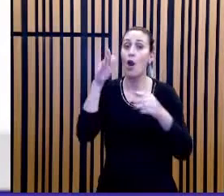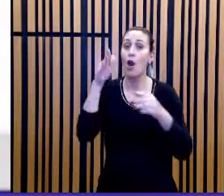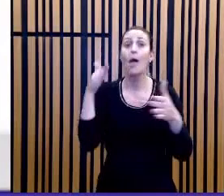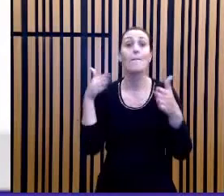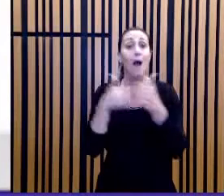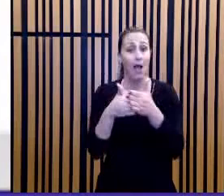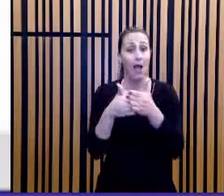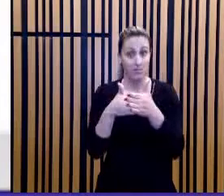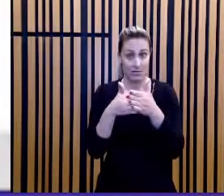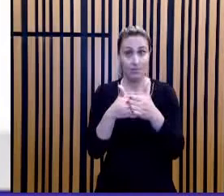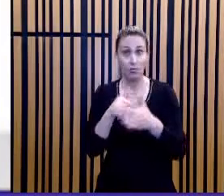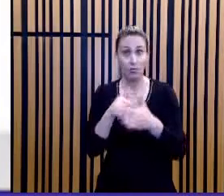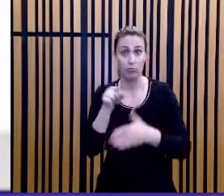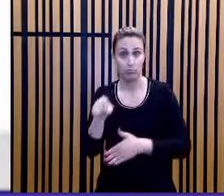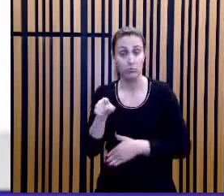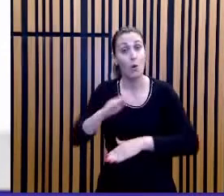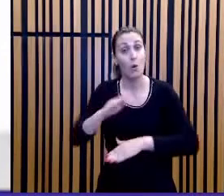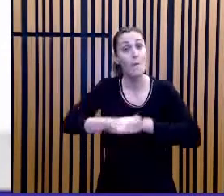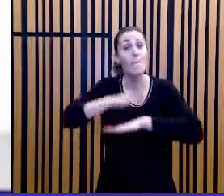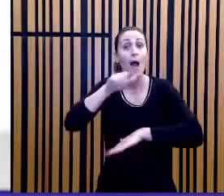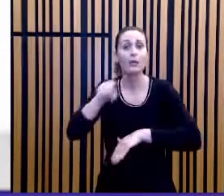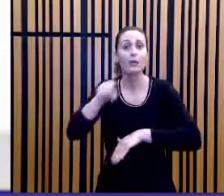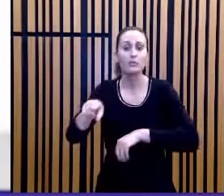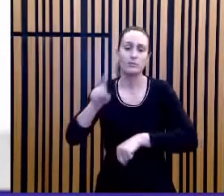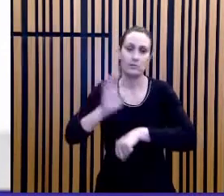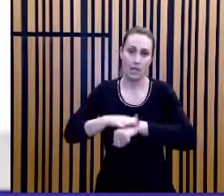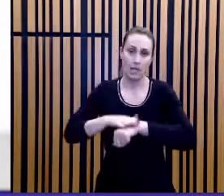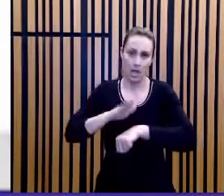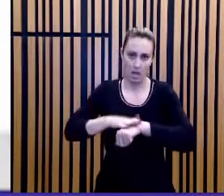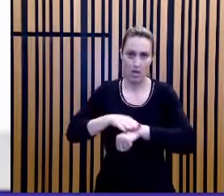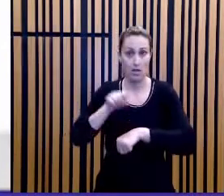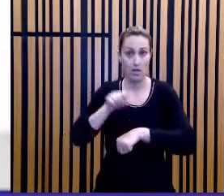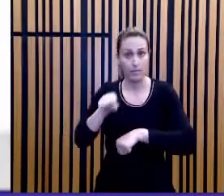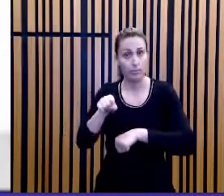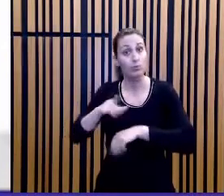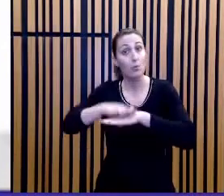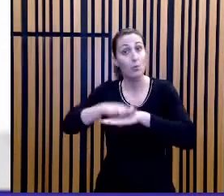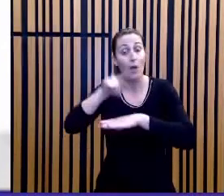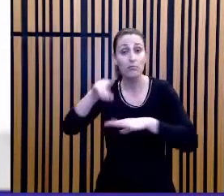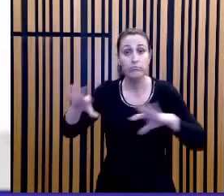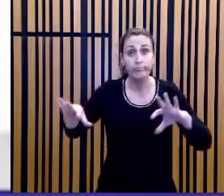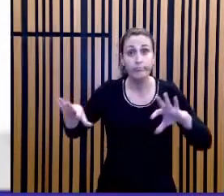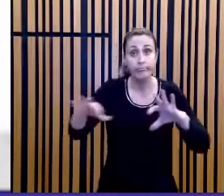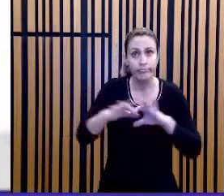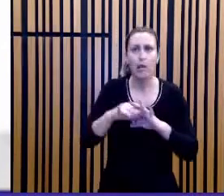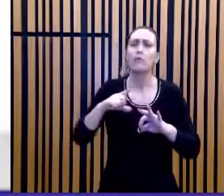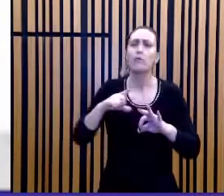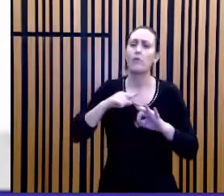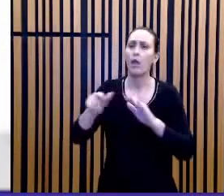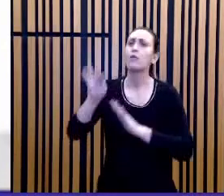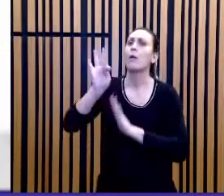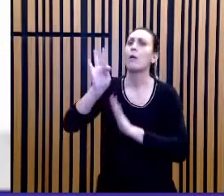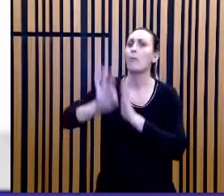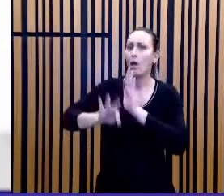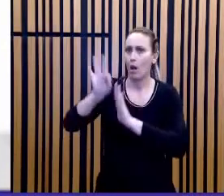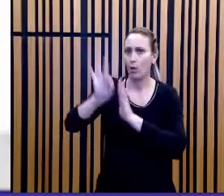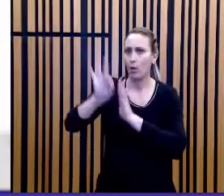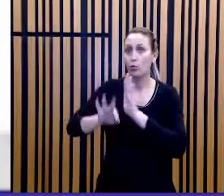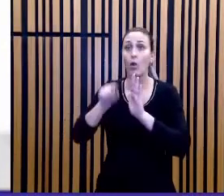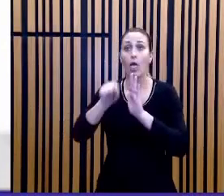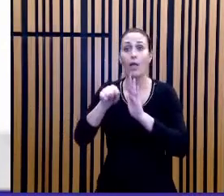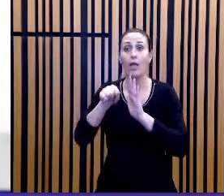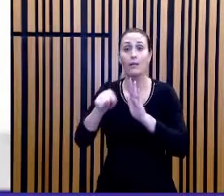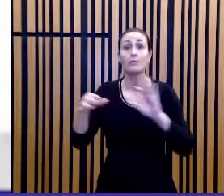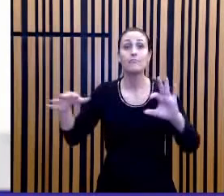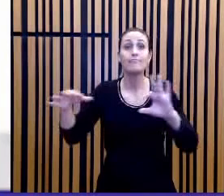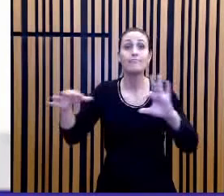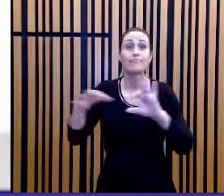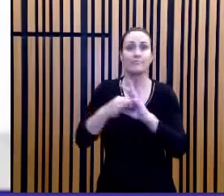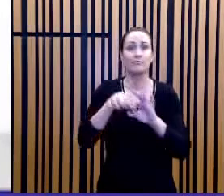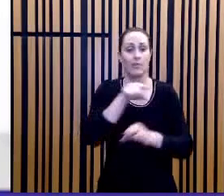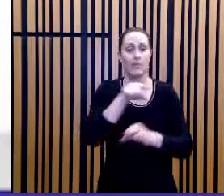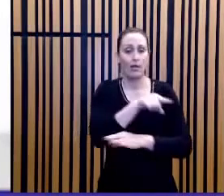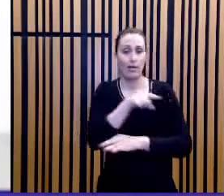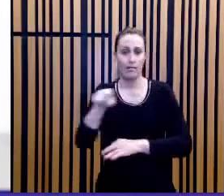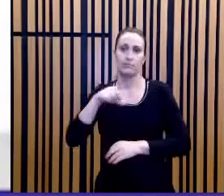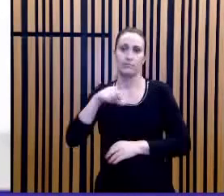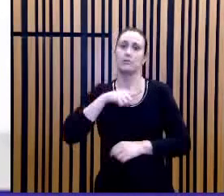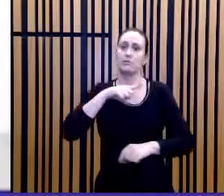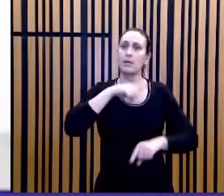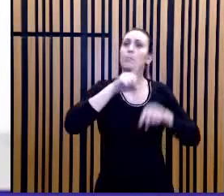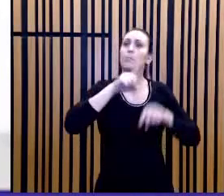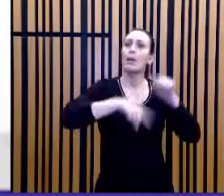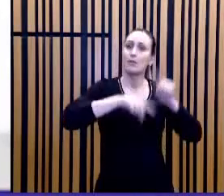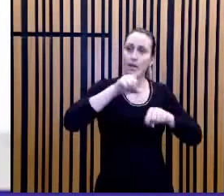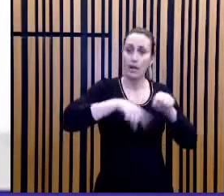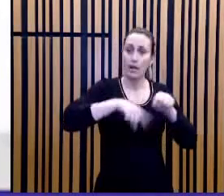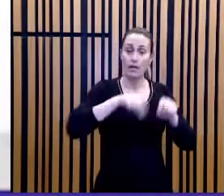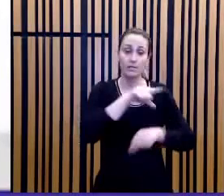importante, para maior durabilidade, indústria de eletrônicos conecta sensores de temperatura a esses equipamentos, os quais acionam um